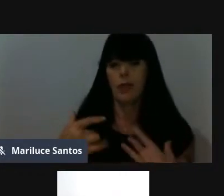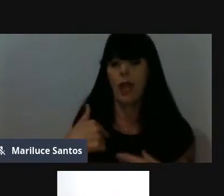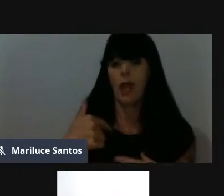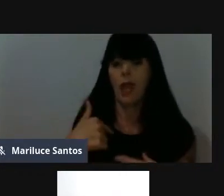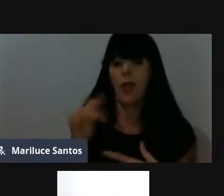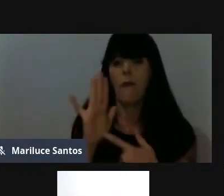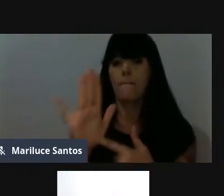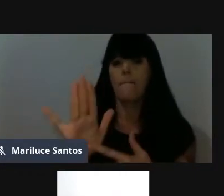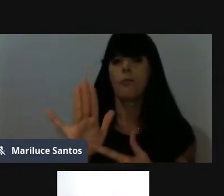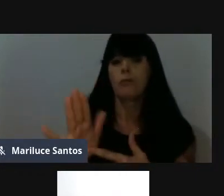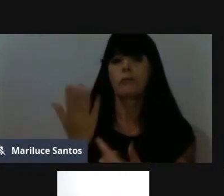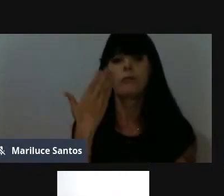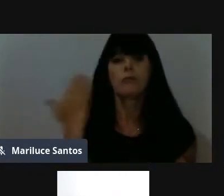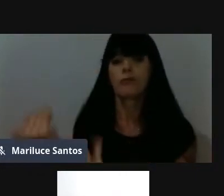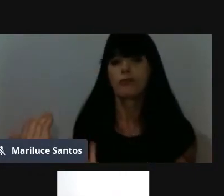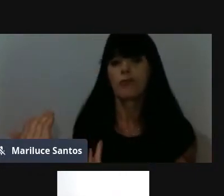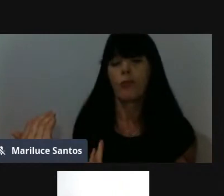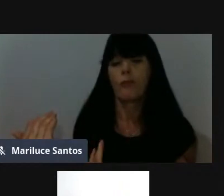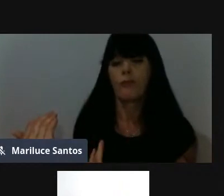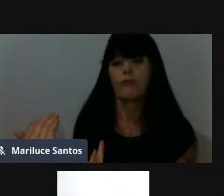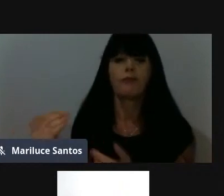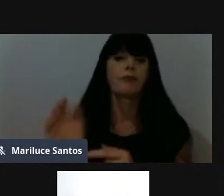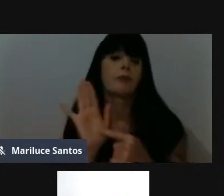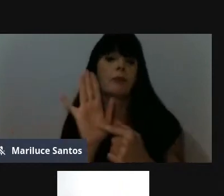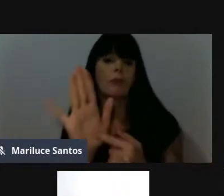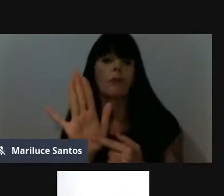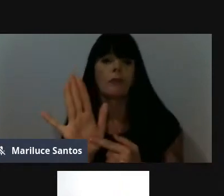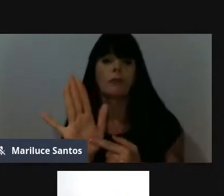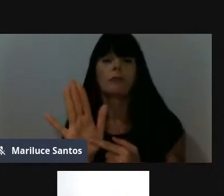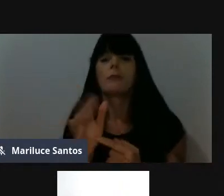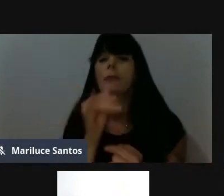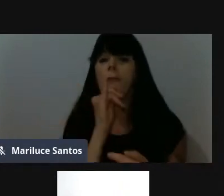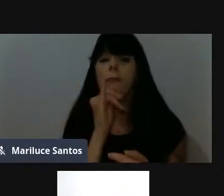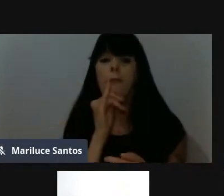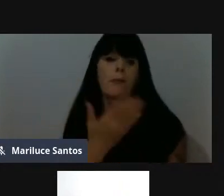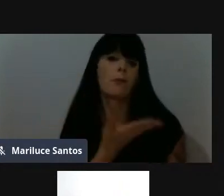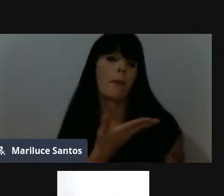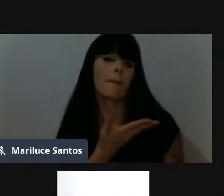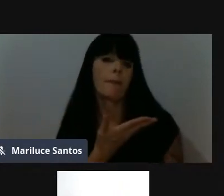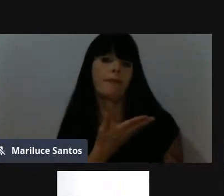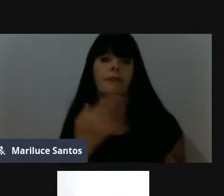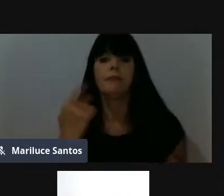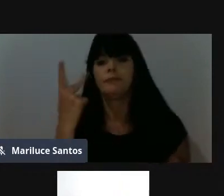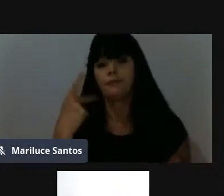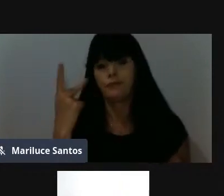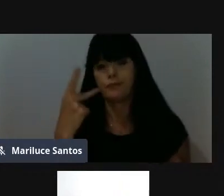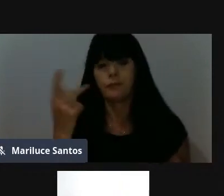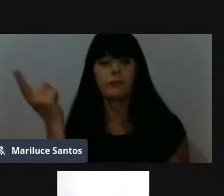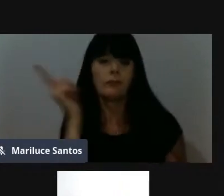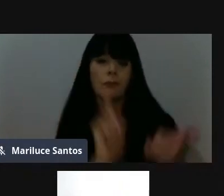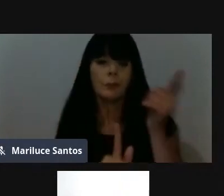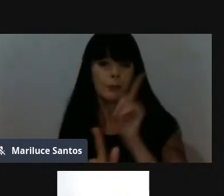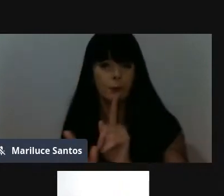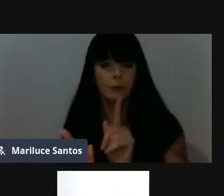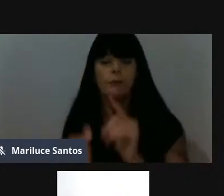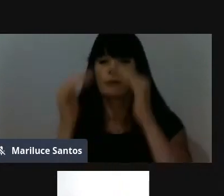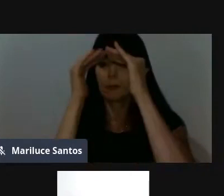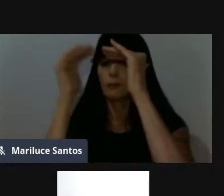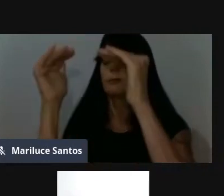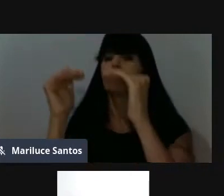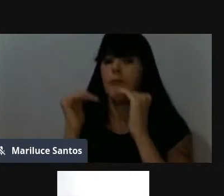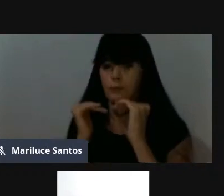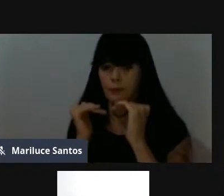nenhuma, ela me impediu de destacar, entre meus pares, entre meus colegas vereadores, de conquistar os respeitos deles,